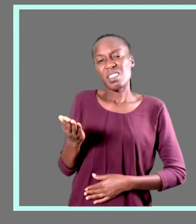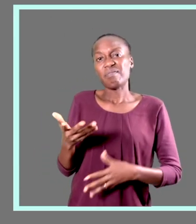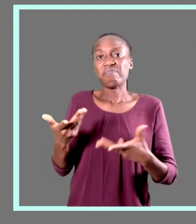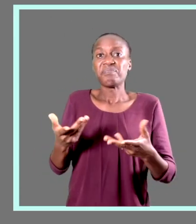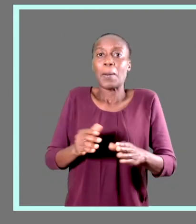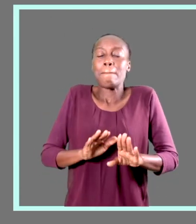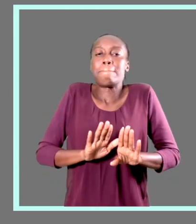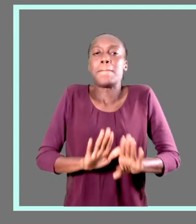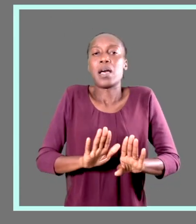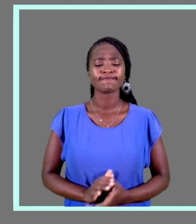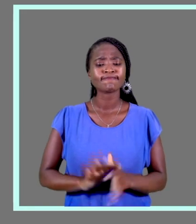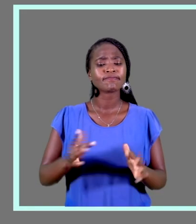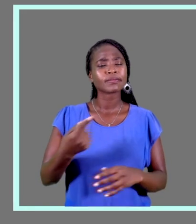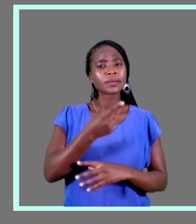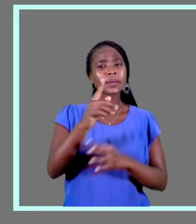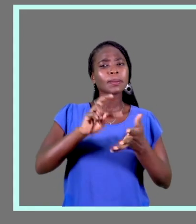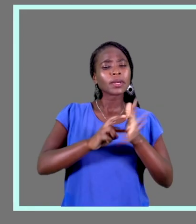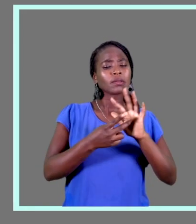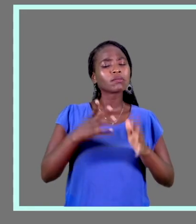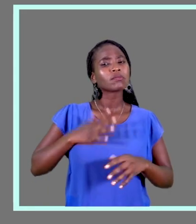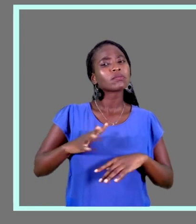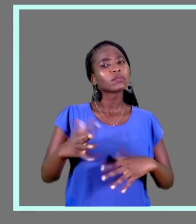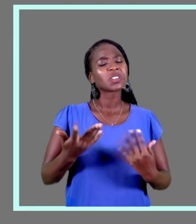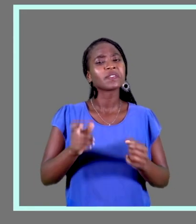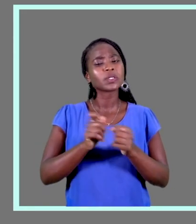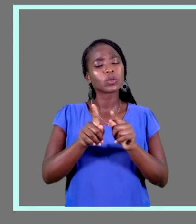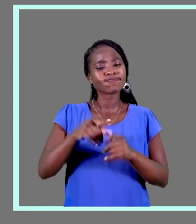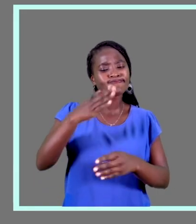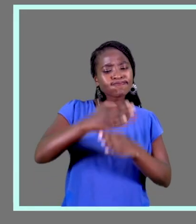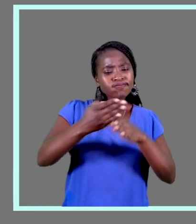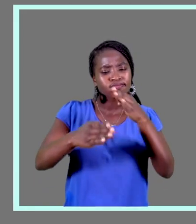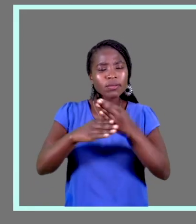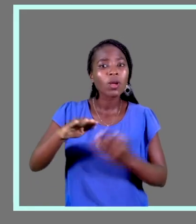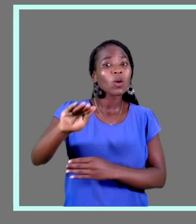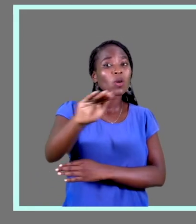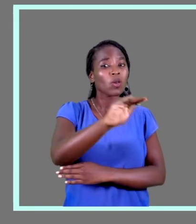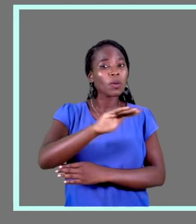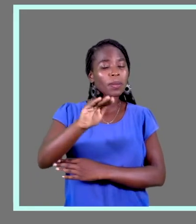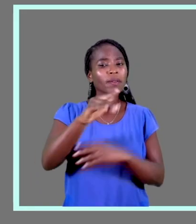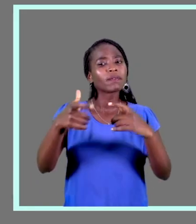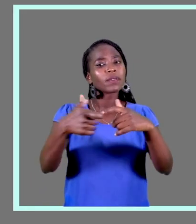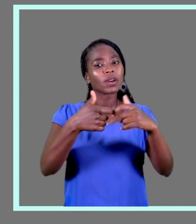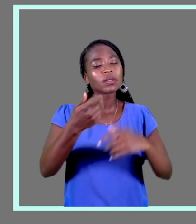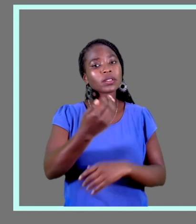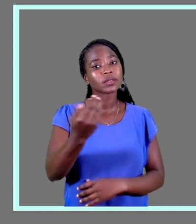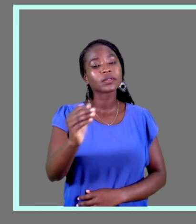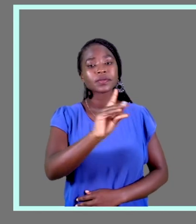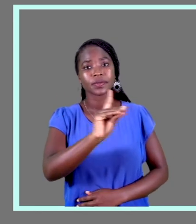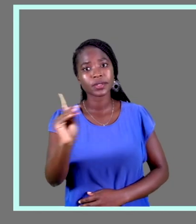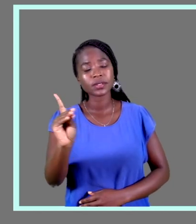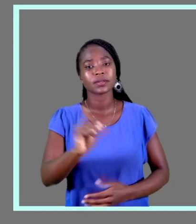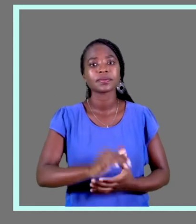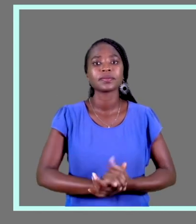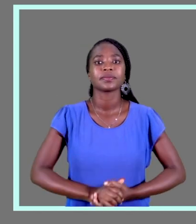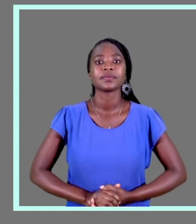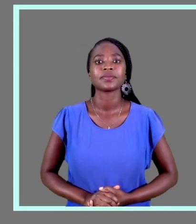interromper algumas atividades. Parte dos planos interrompidos é a construção de moradias para famílias de